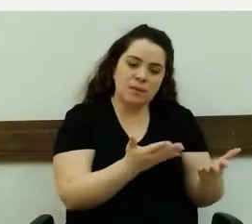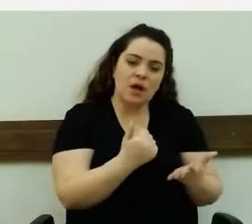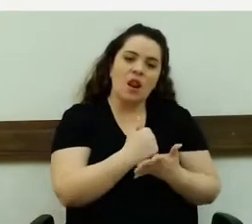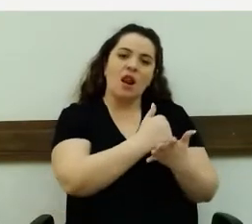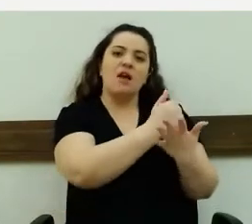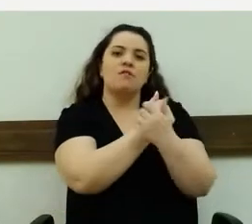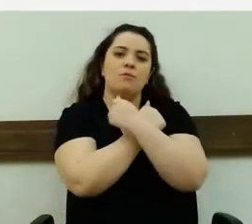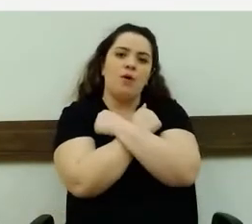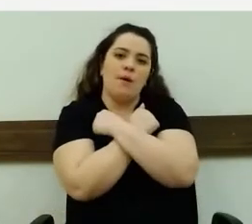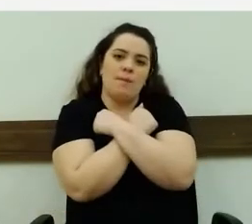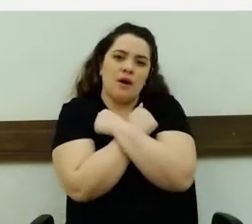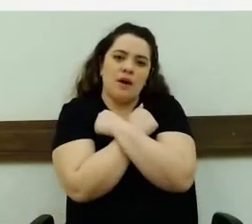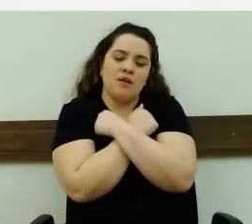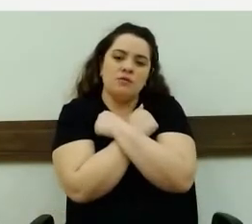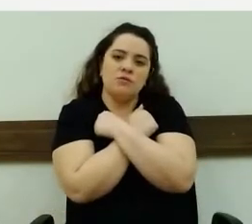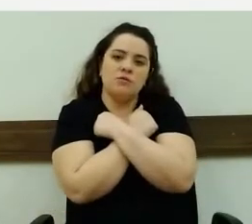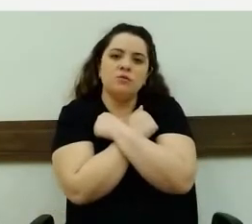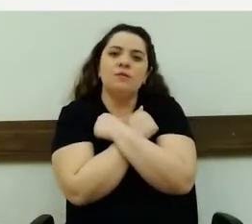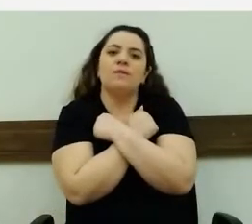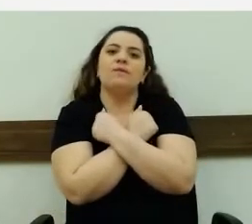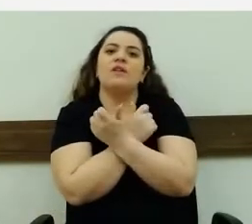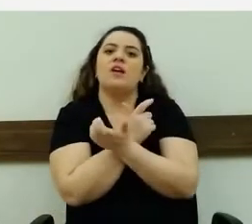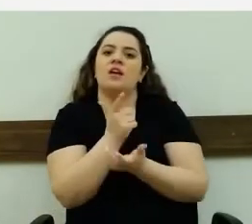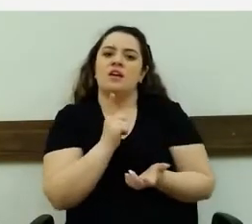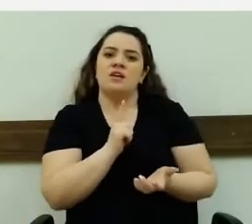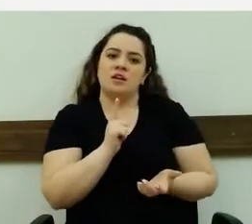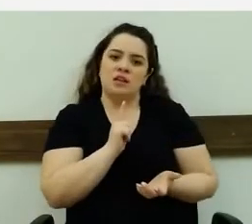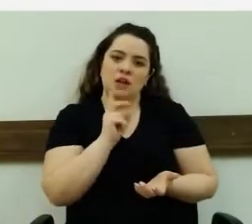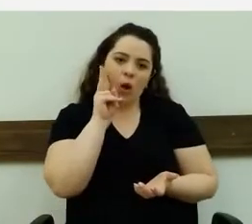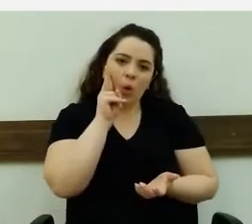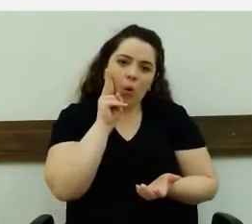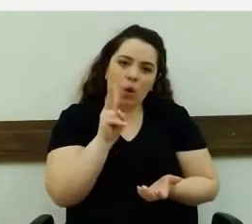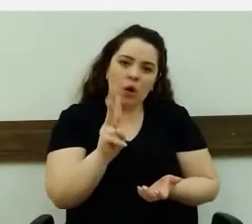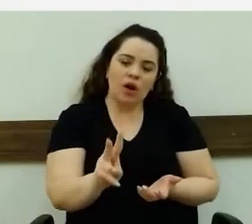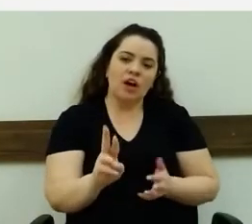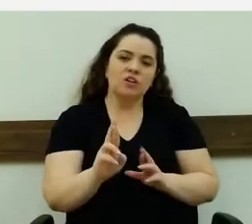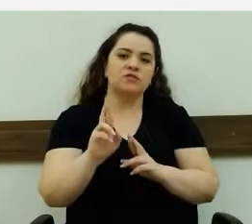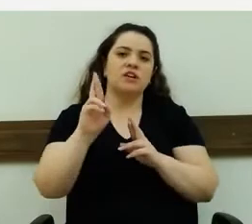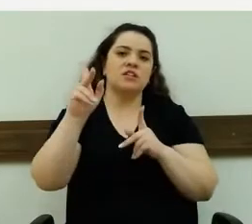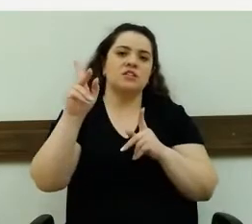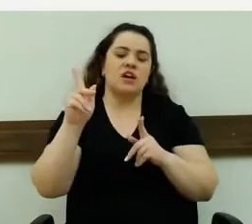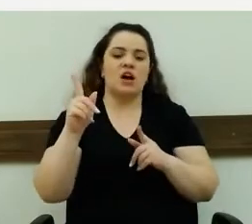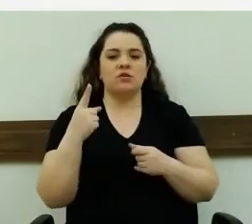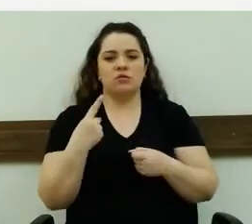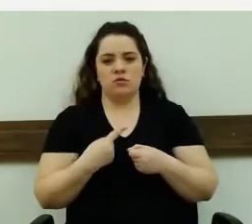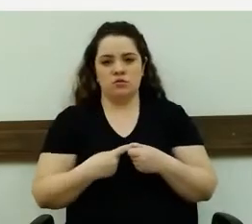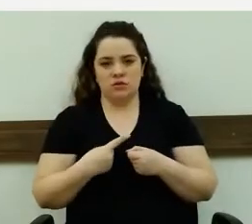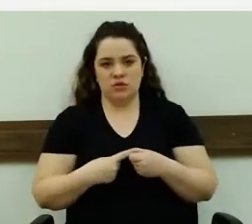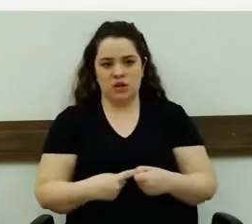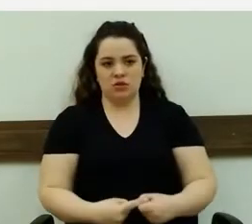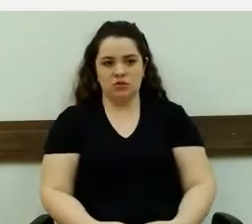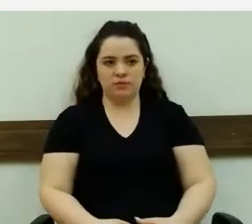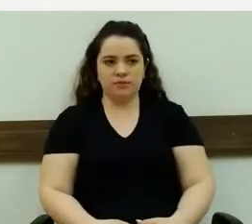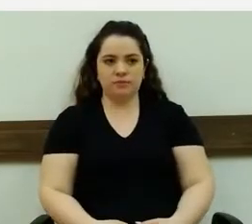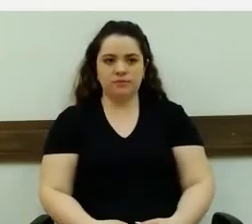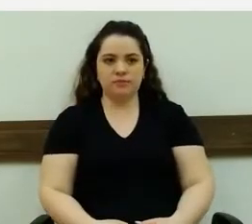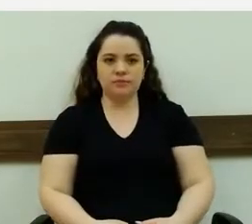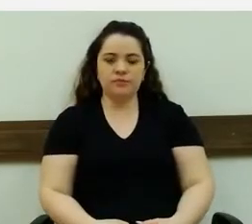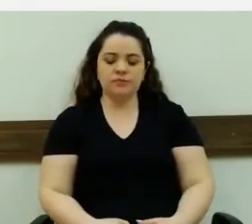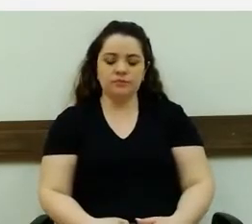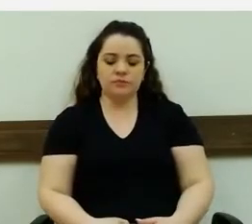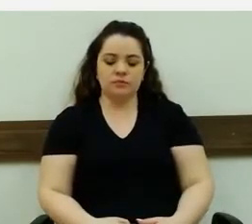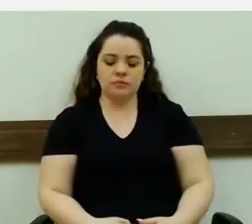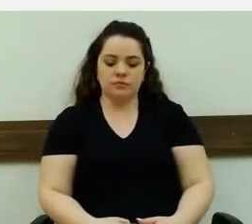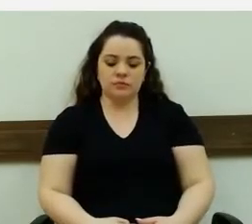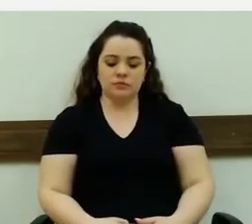nobre amigo que tem um olhar diferenciado à nossa cidade, deputado Usenbach. Gostaria